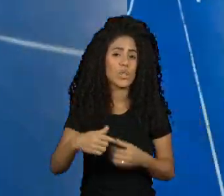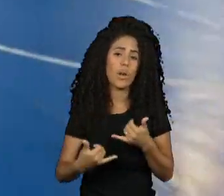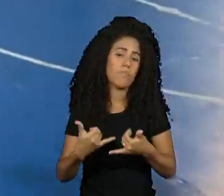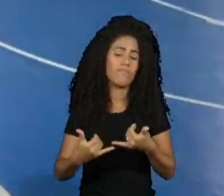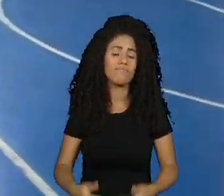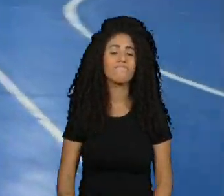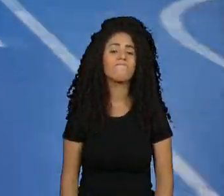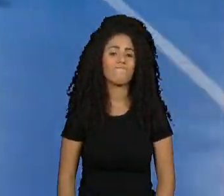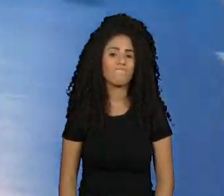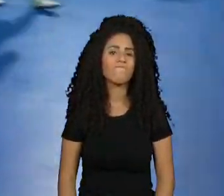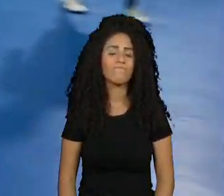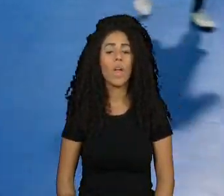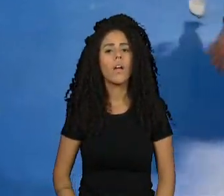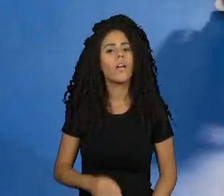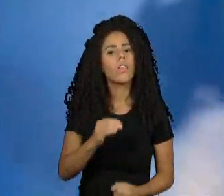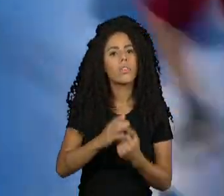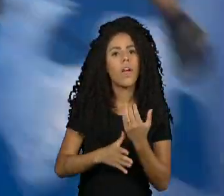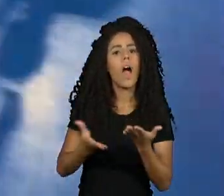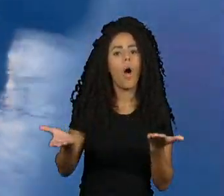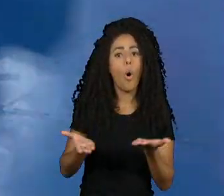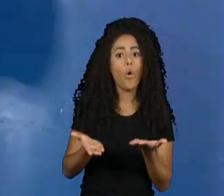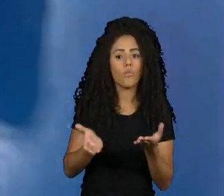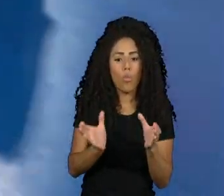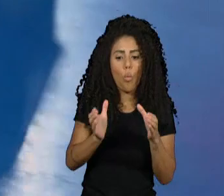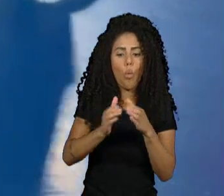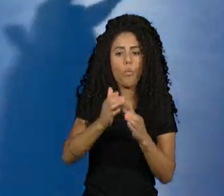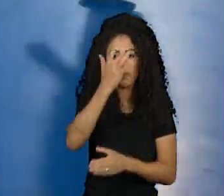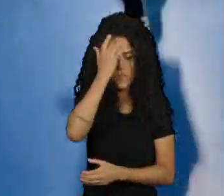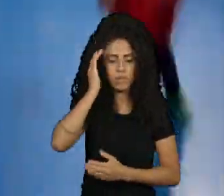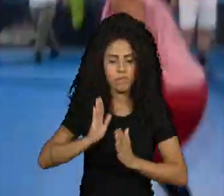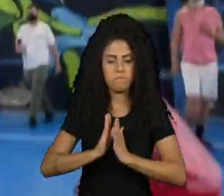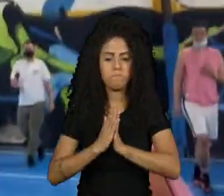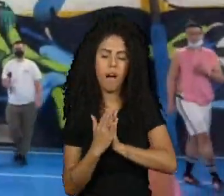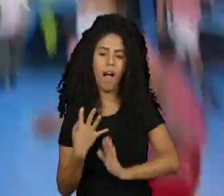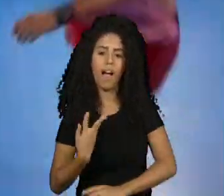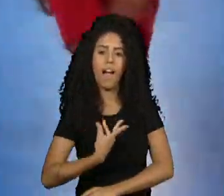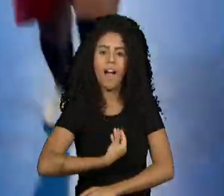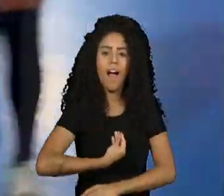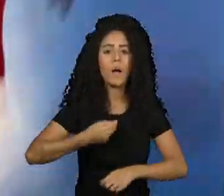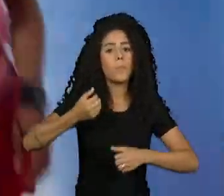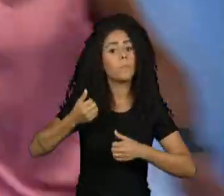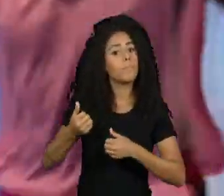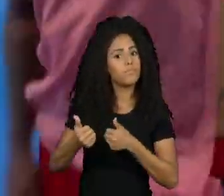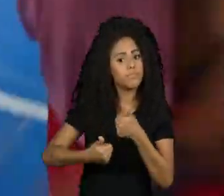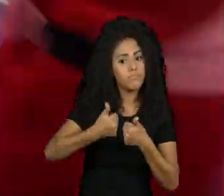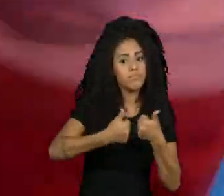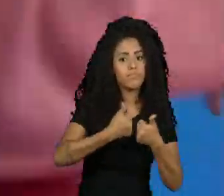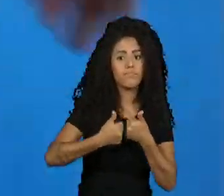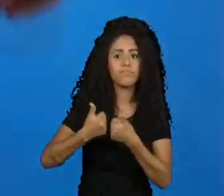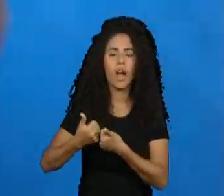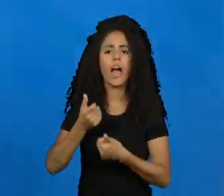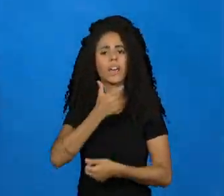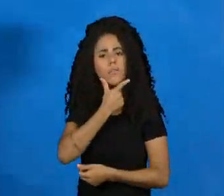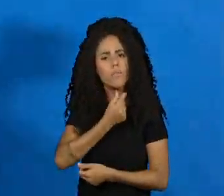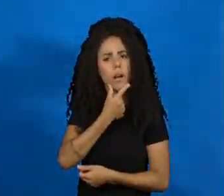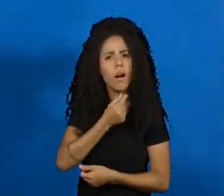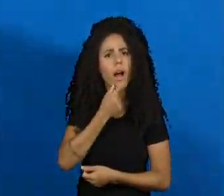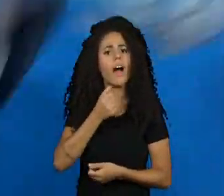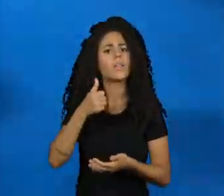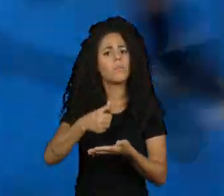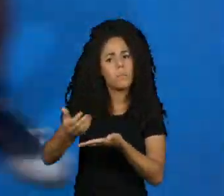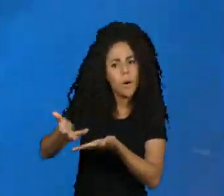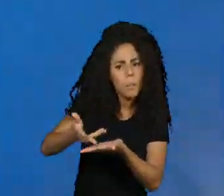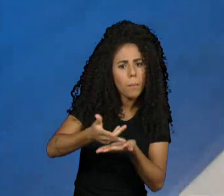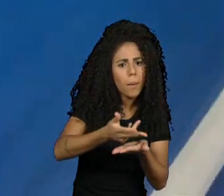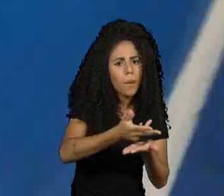E aí quando a gente cria uma categoria de pessoas trans que jogam num time trans masculino, a gente começa a ter de novo esse